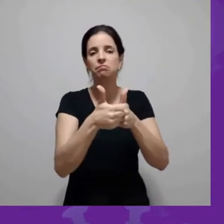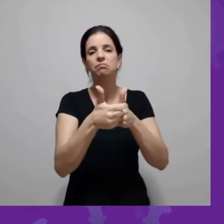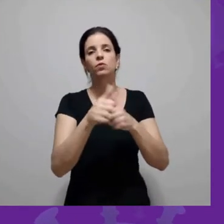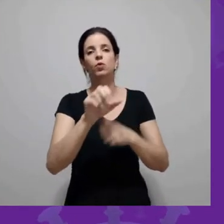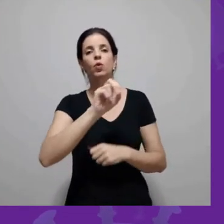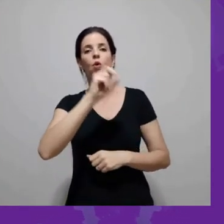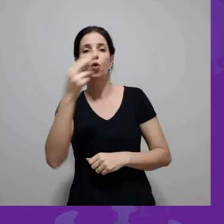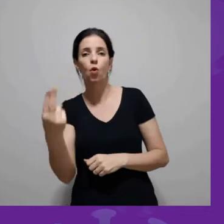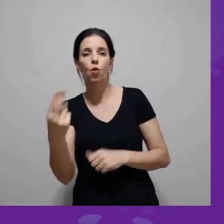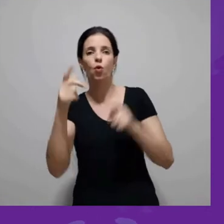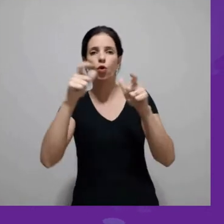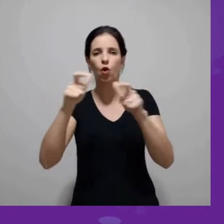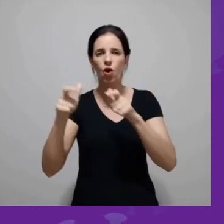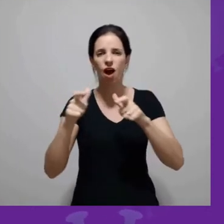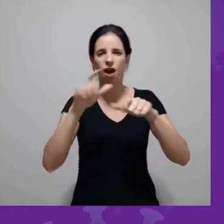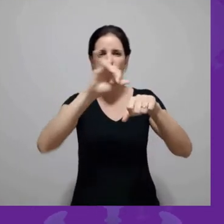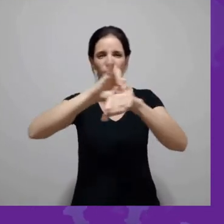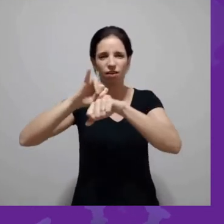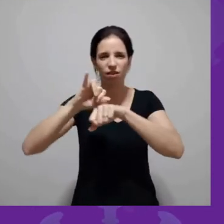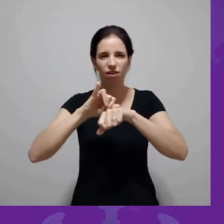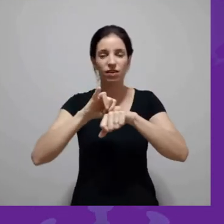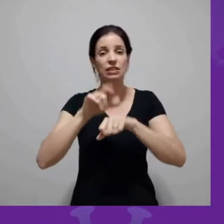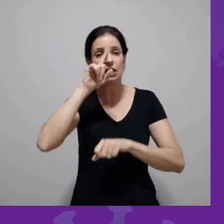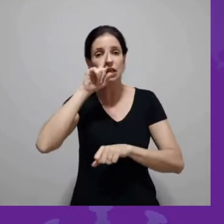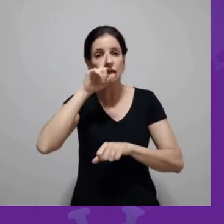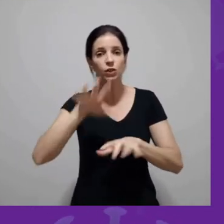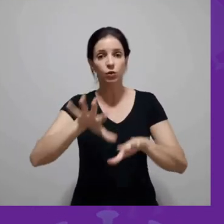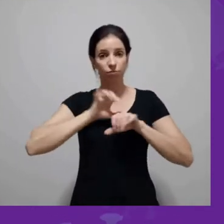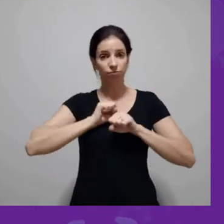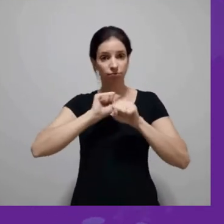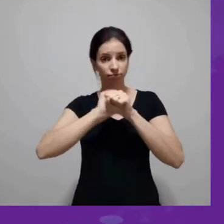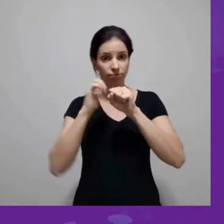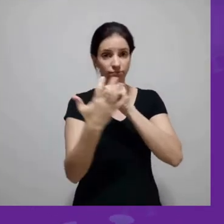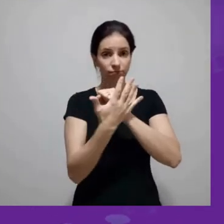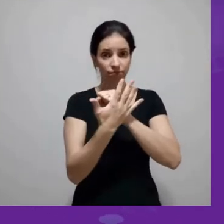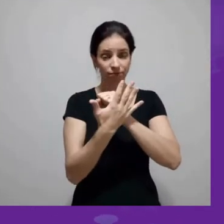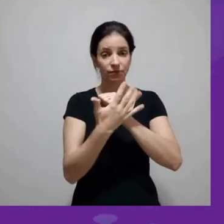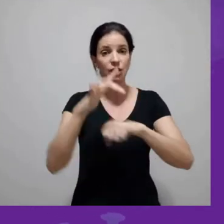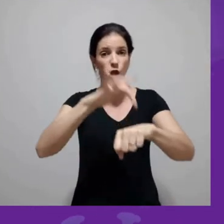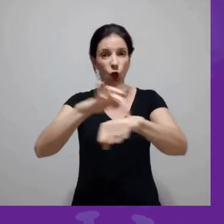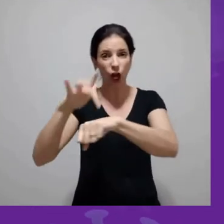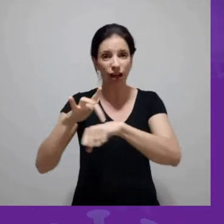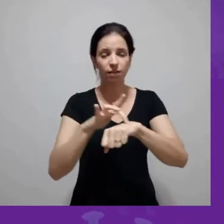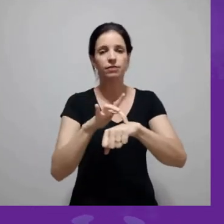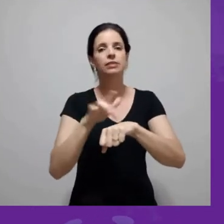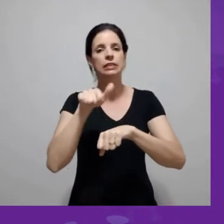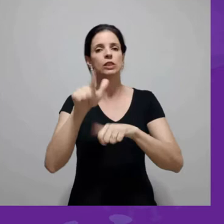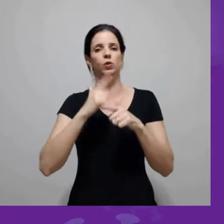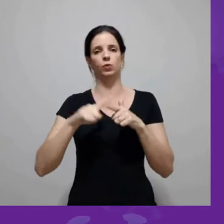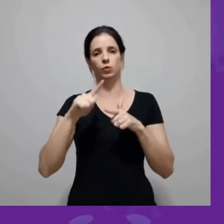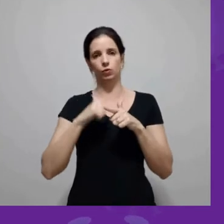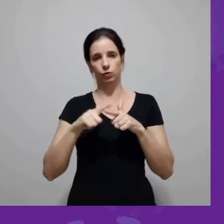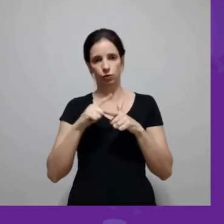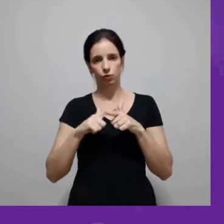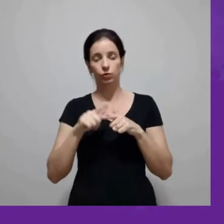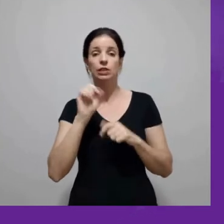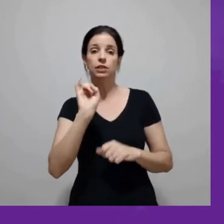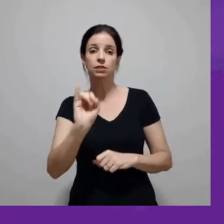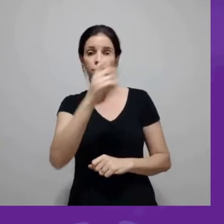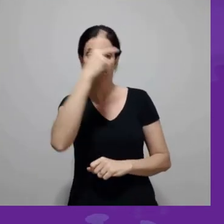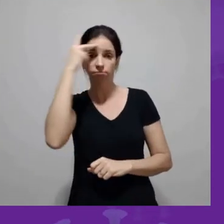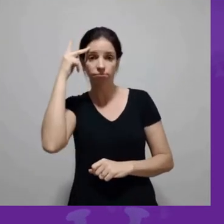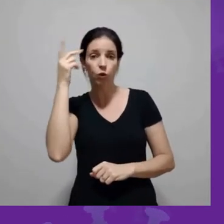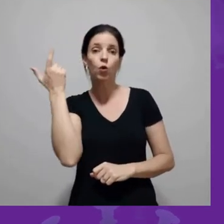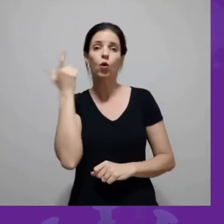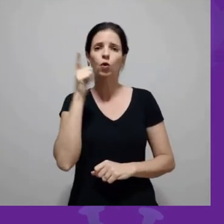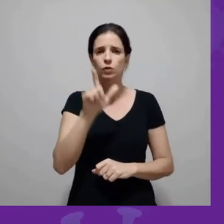encostar a mão em algum local ou superfície contaminada. Se a pessoa tiver uma estratégia que ela consiga sair